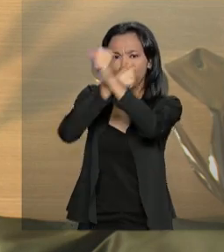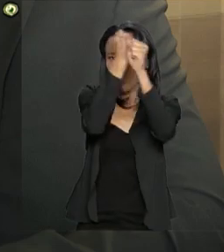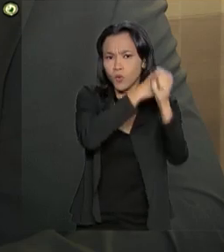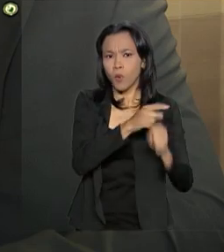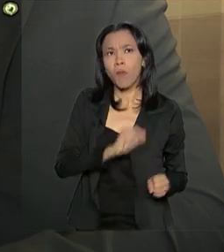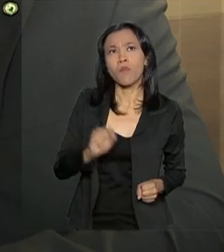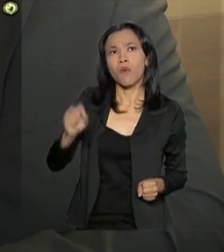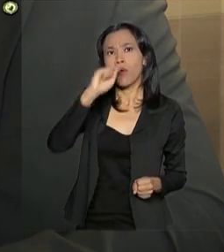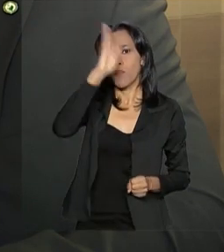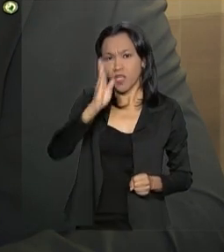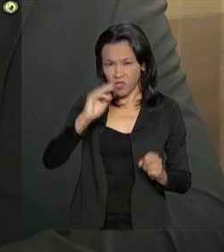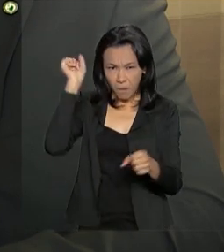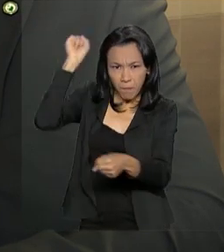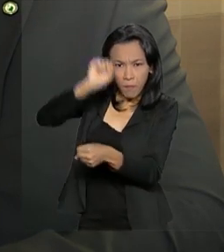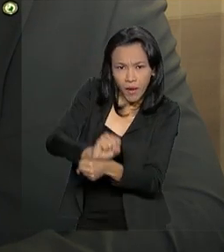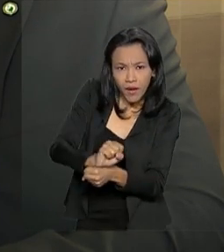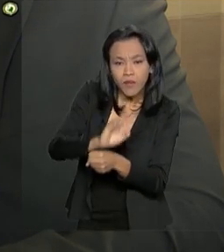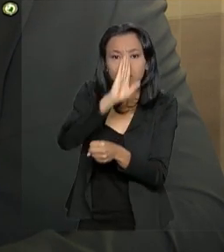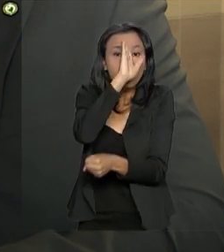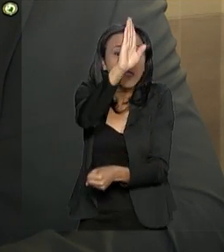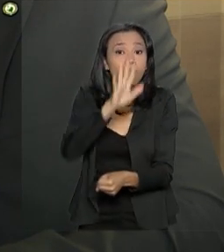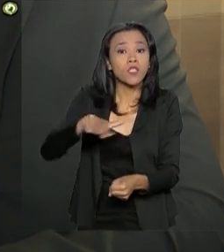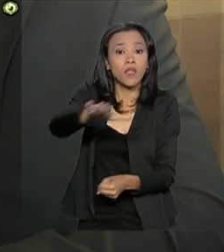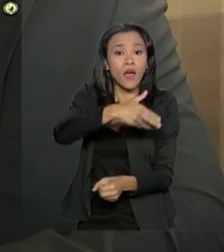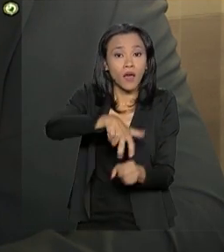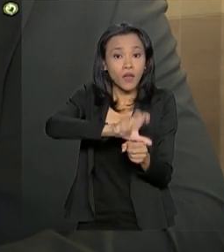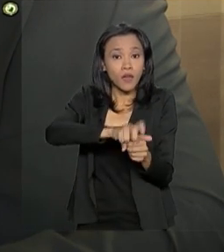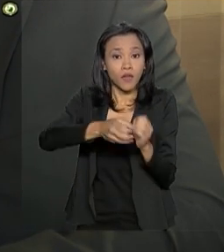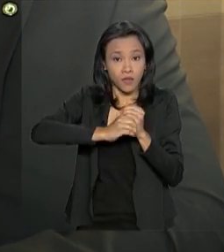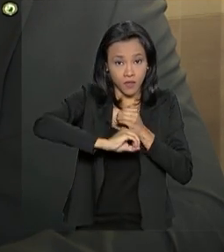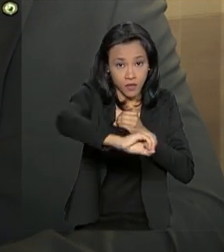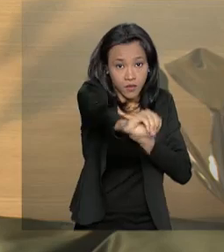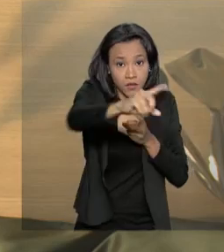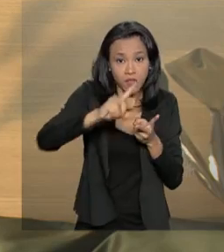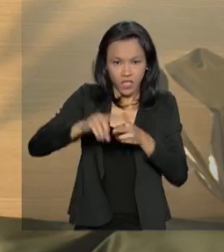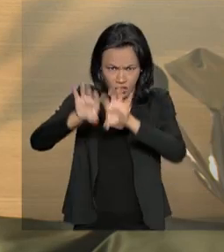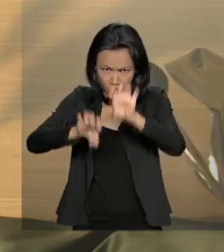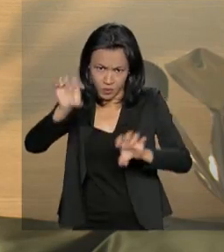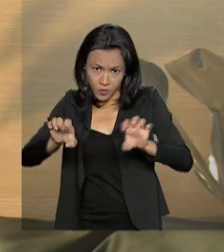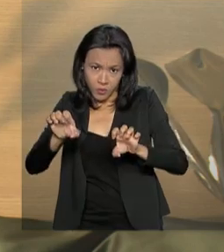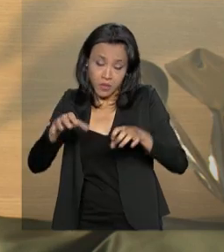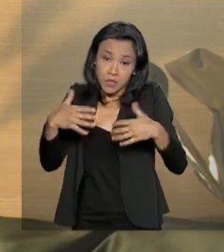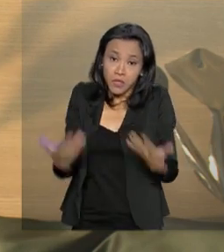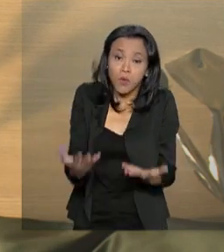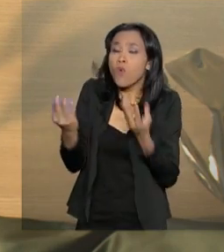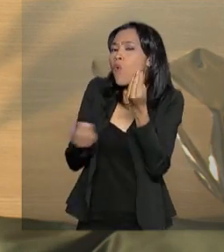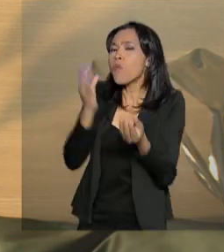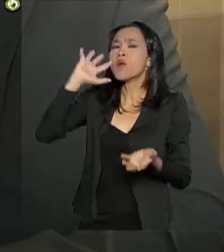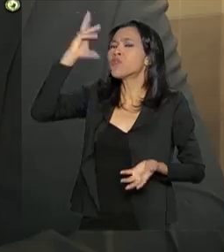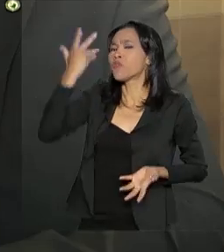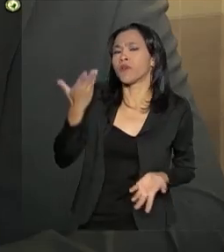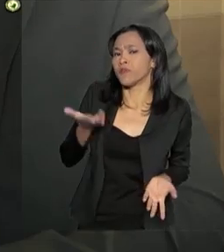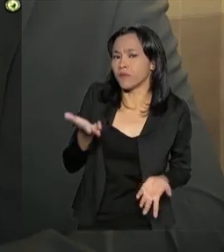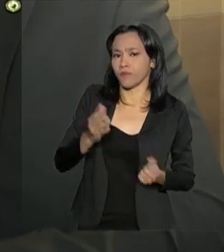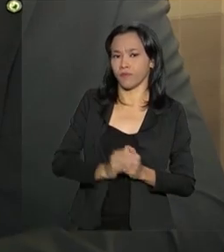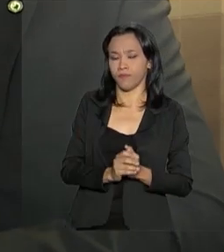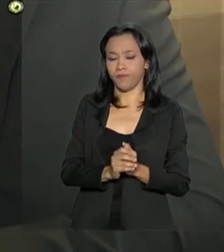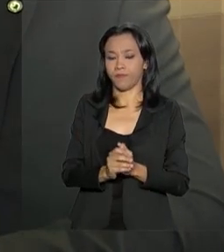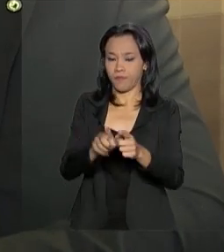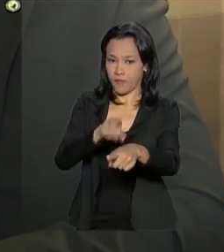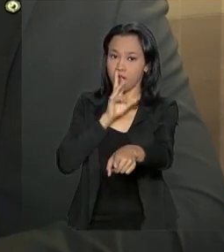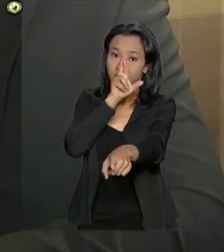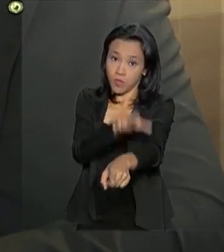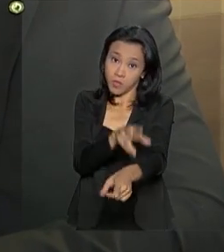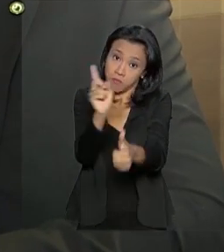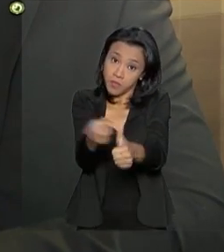país, sobretudo nos setores de infraestrutura e saneamento básico. Como sanar esse problema? Primeira coisa, precisamos